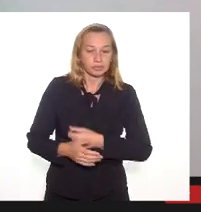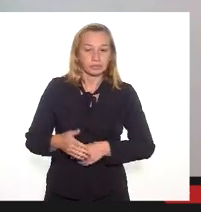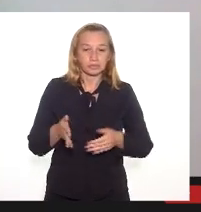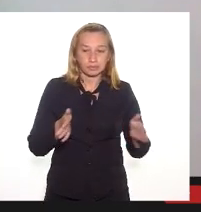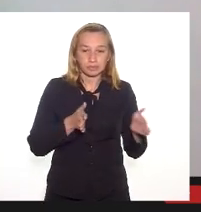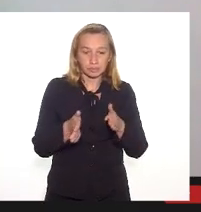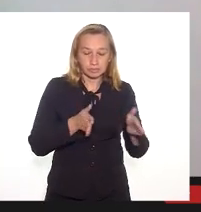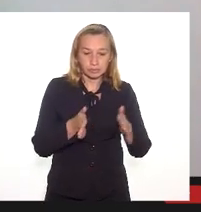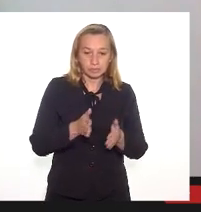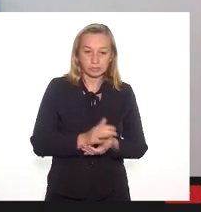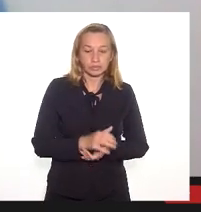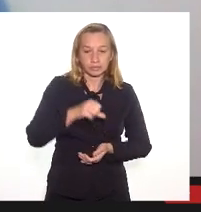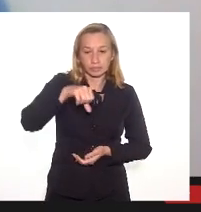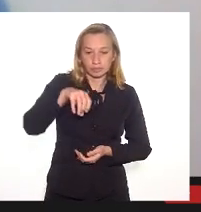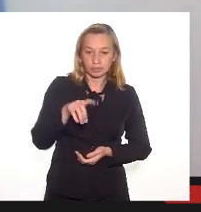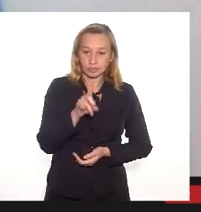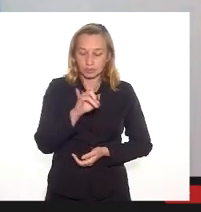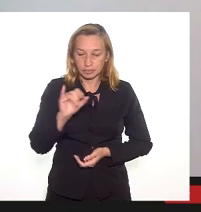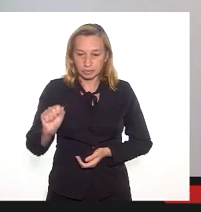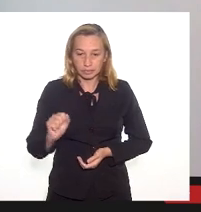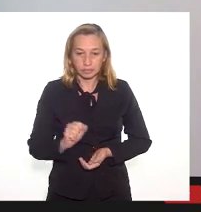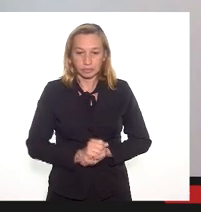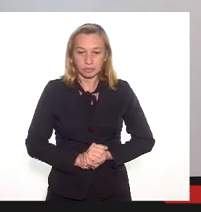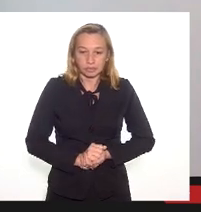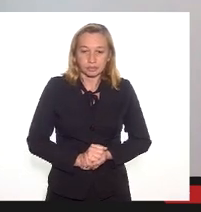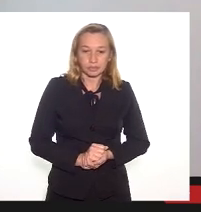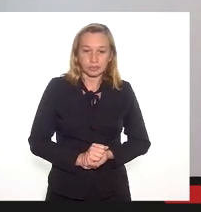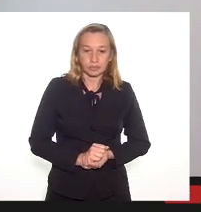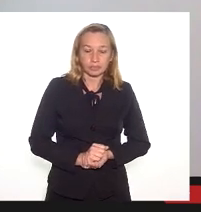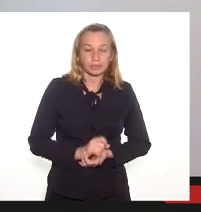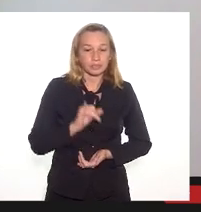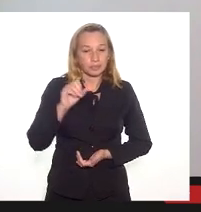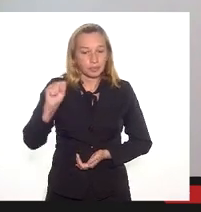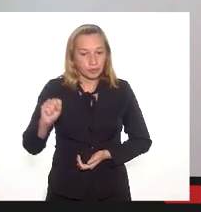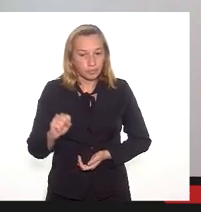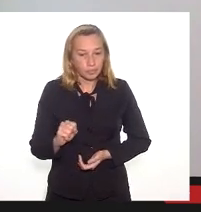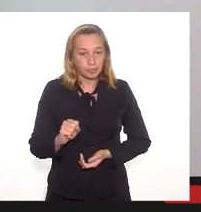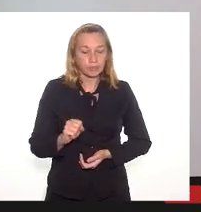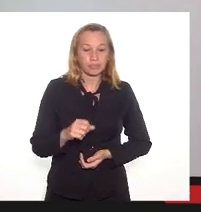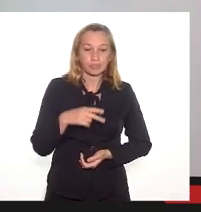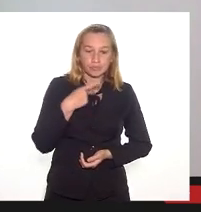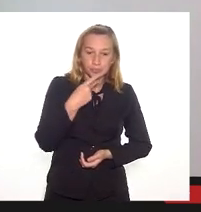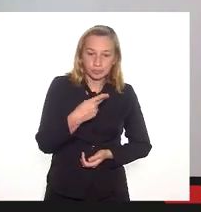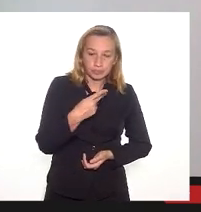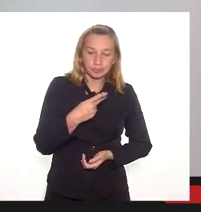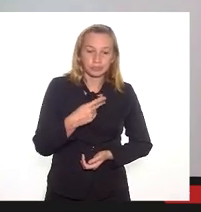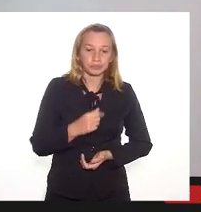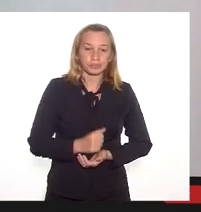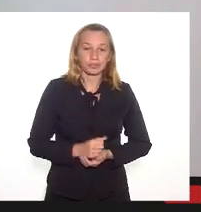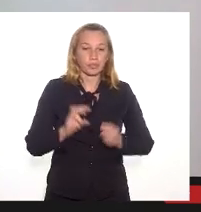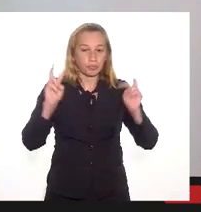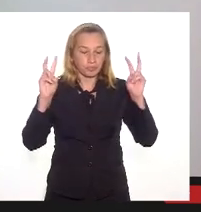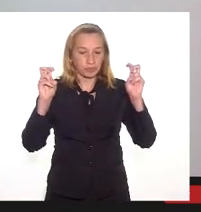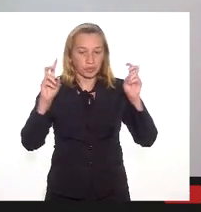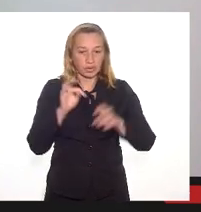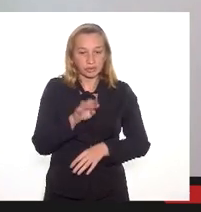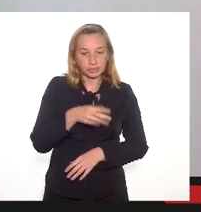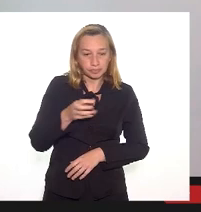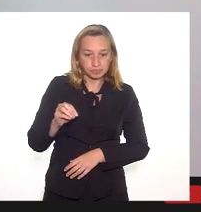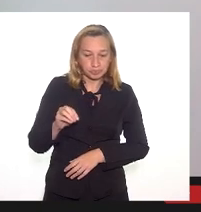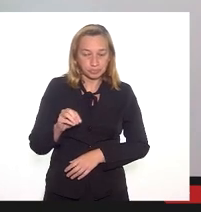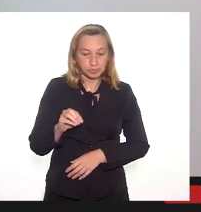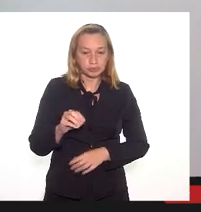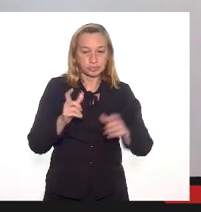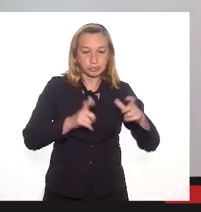como já disse anteriormente, de 90 dias, para que o INEA se manifestasse quanto a questão do licenciamento do local.